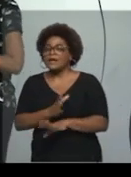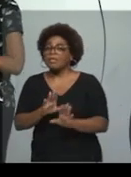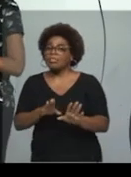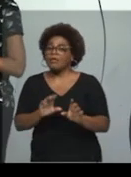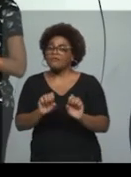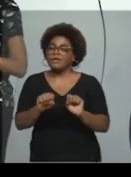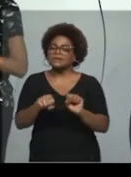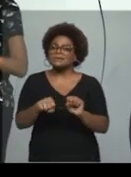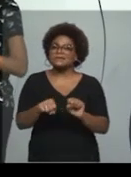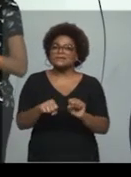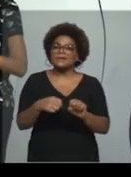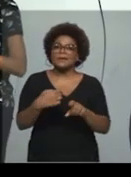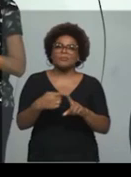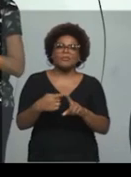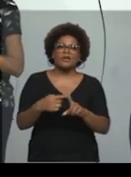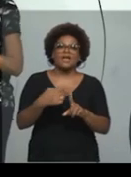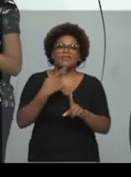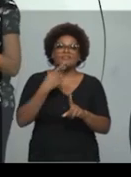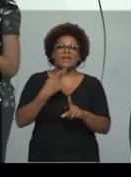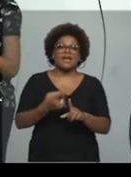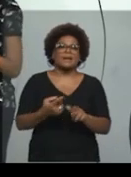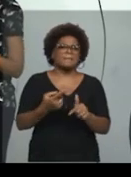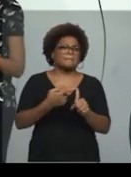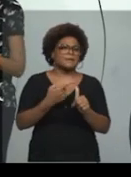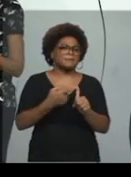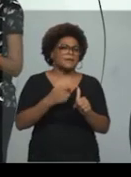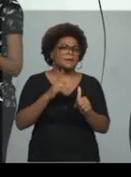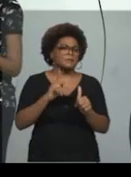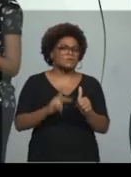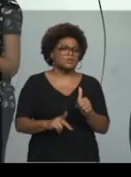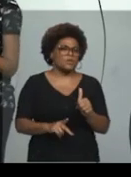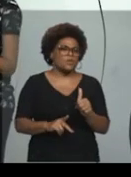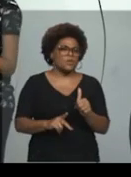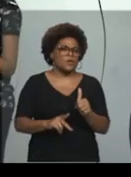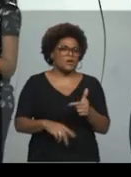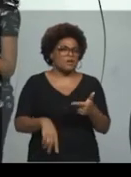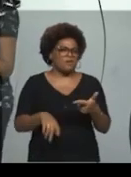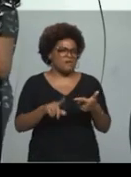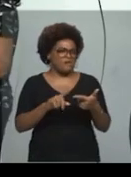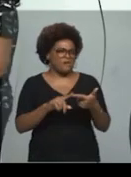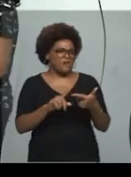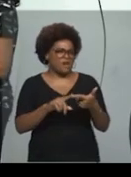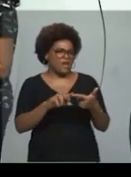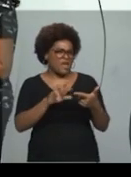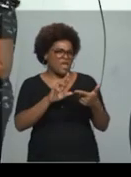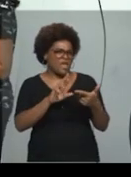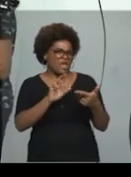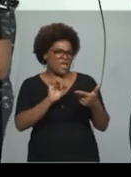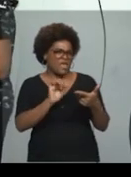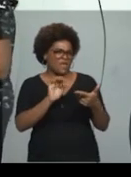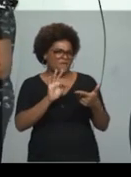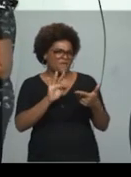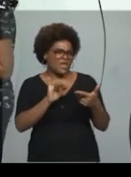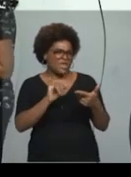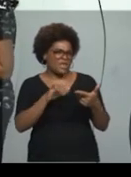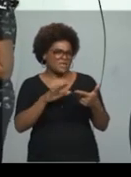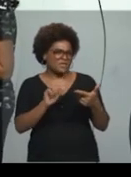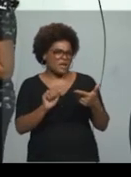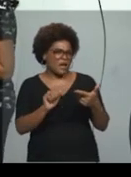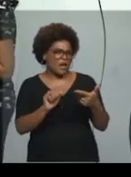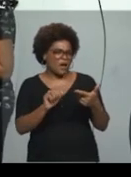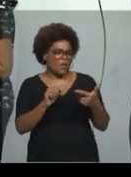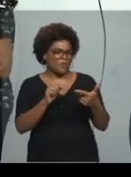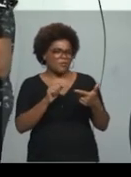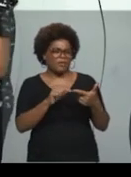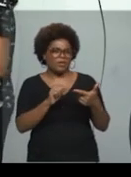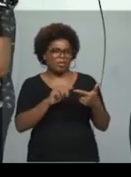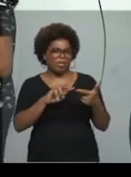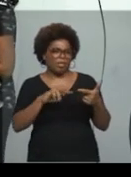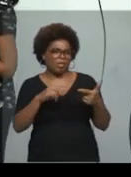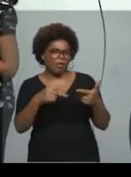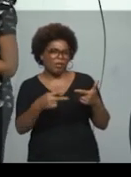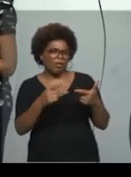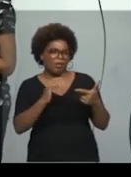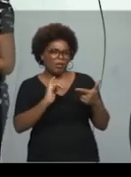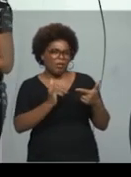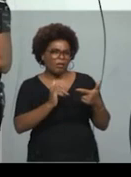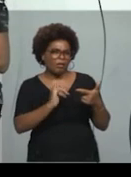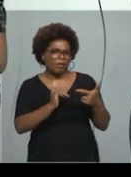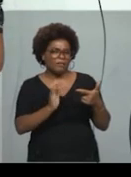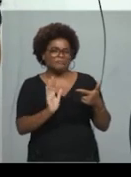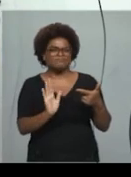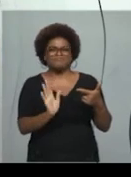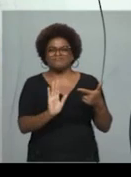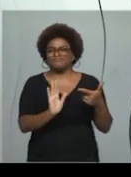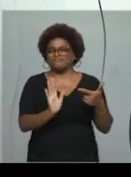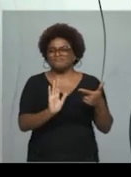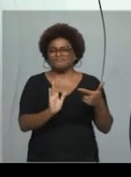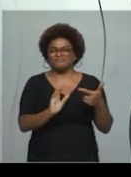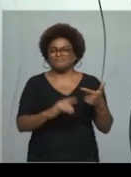Referencial, aí você já descarta. Referencial não, porque é informação, você descarta. Aí você vai lá, né, olha,